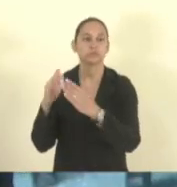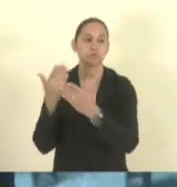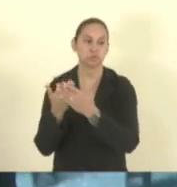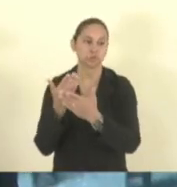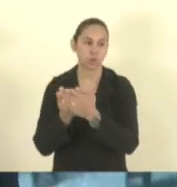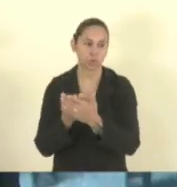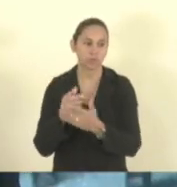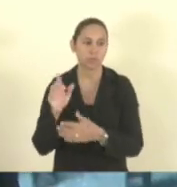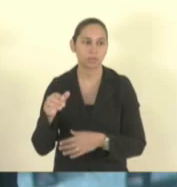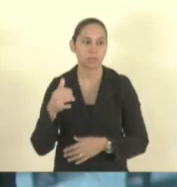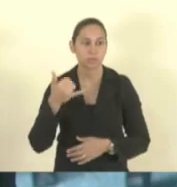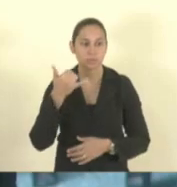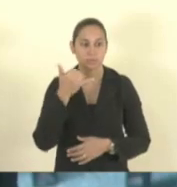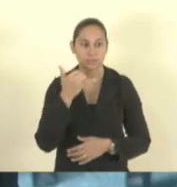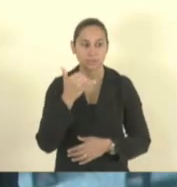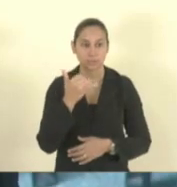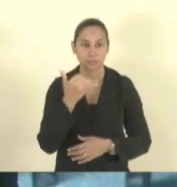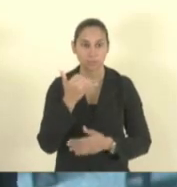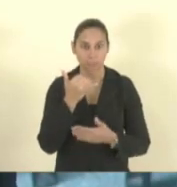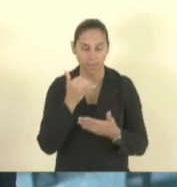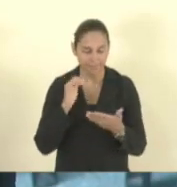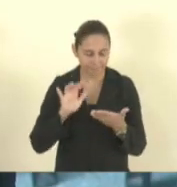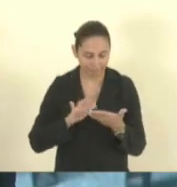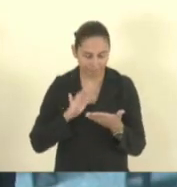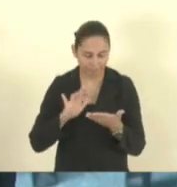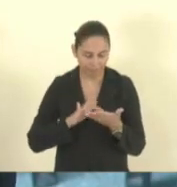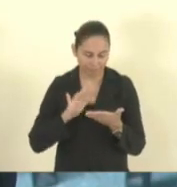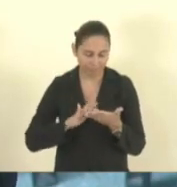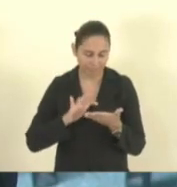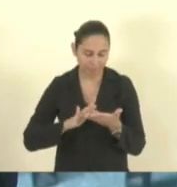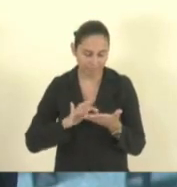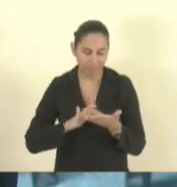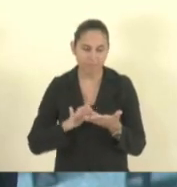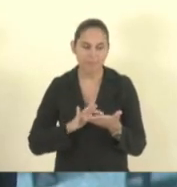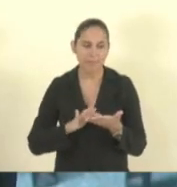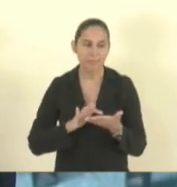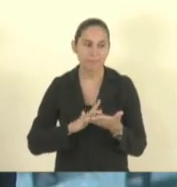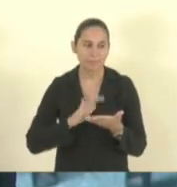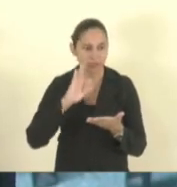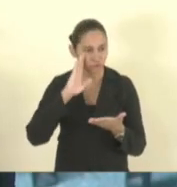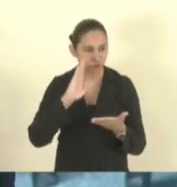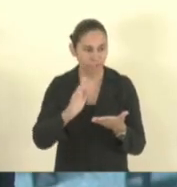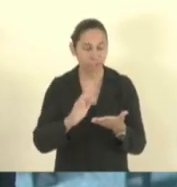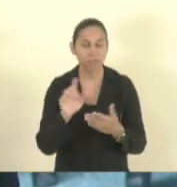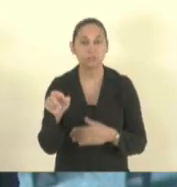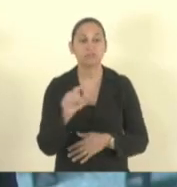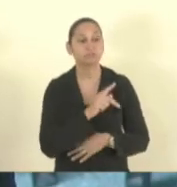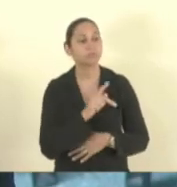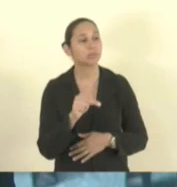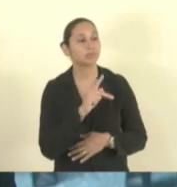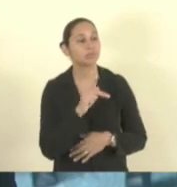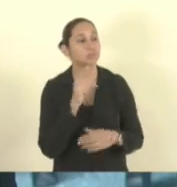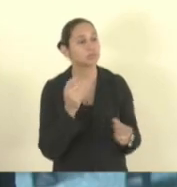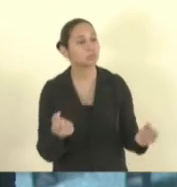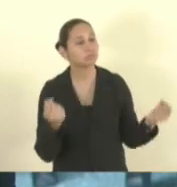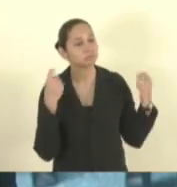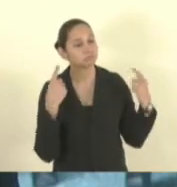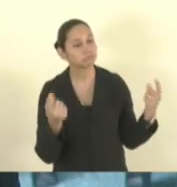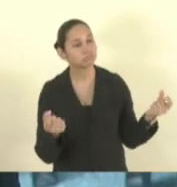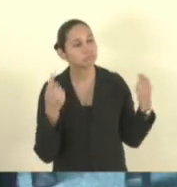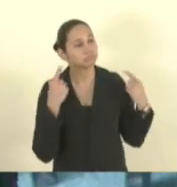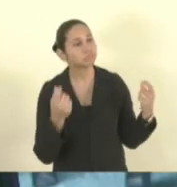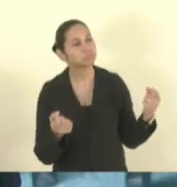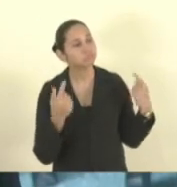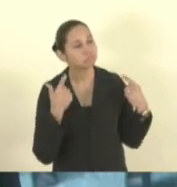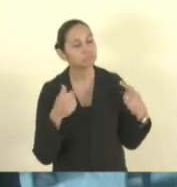pegou o celular e ficou o tempo todo na escola e os professores nem aí para ele ele